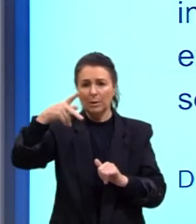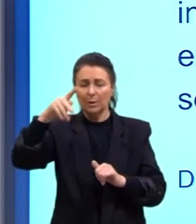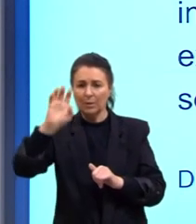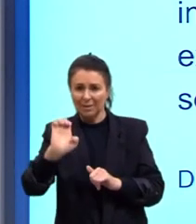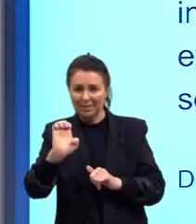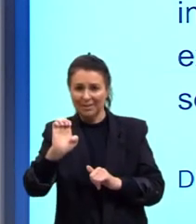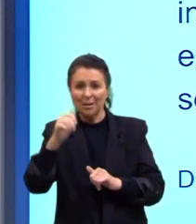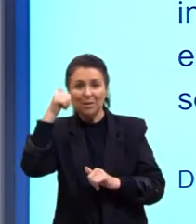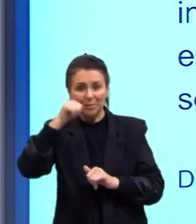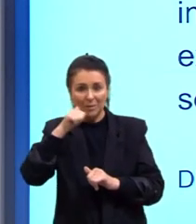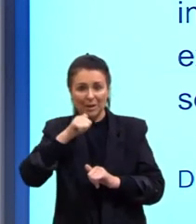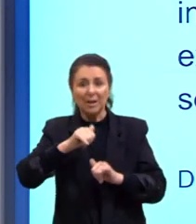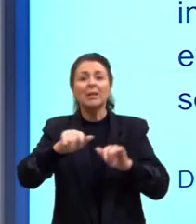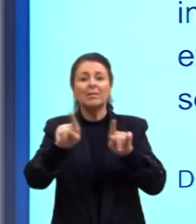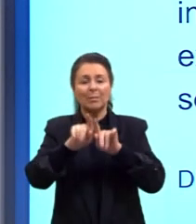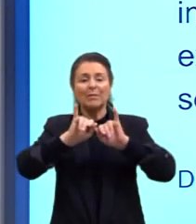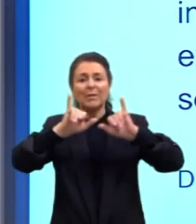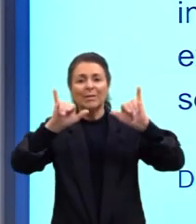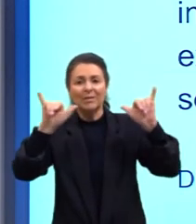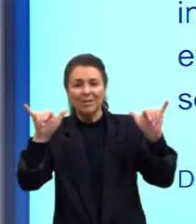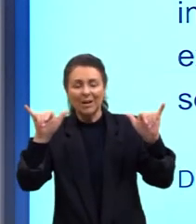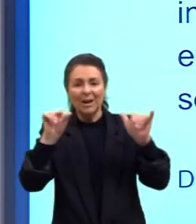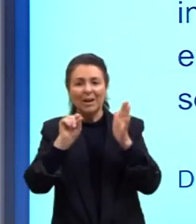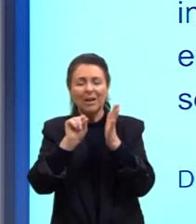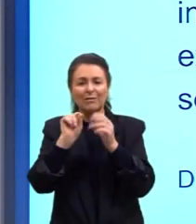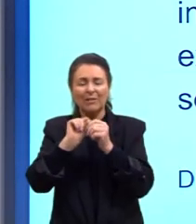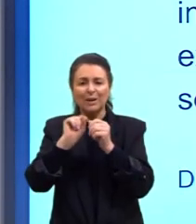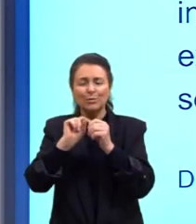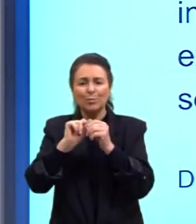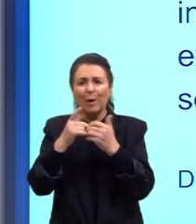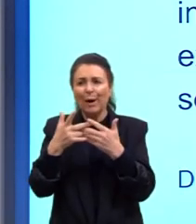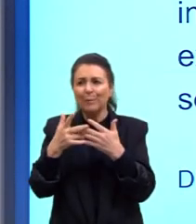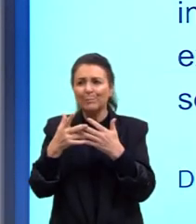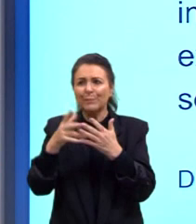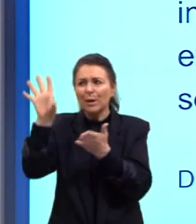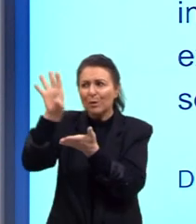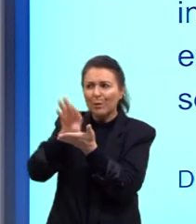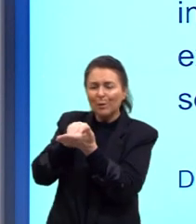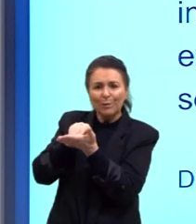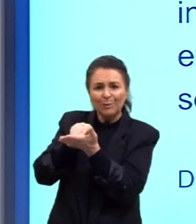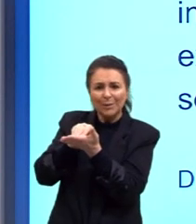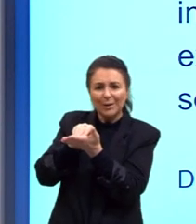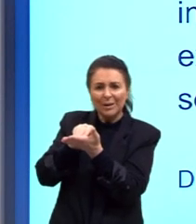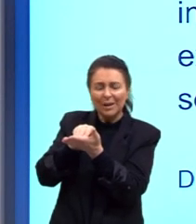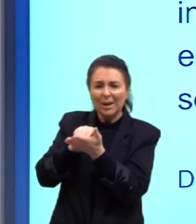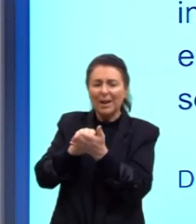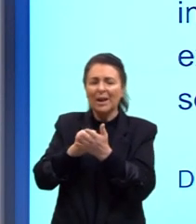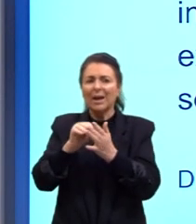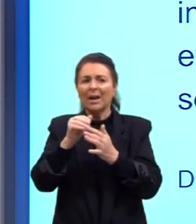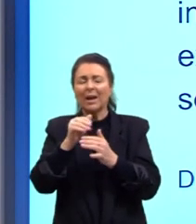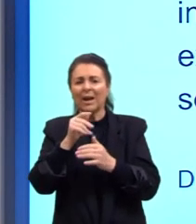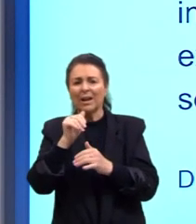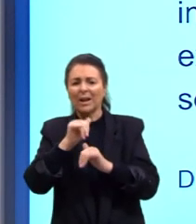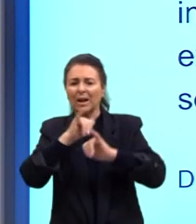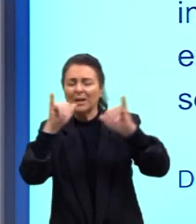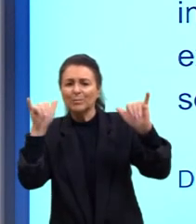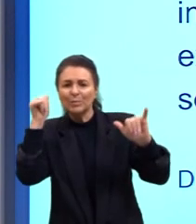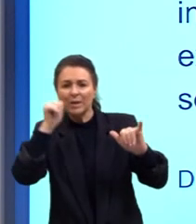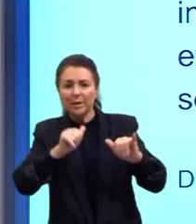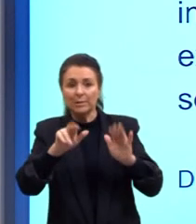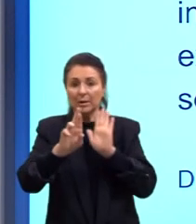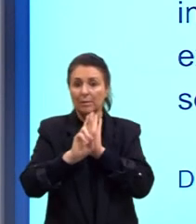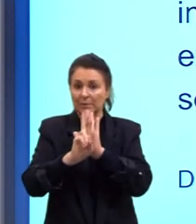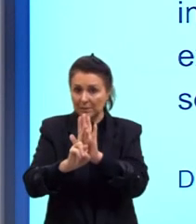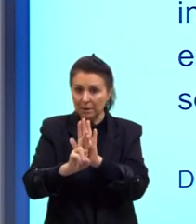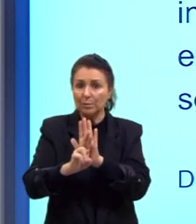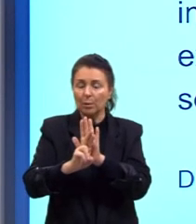ela... faz uma espécie de paródia no início da declaração dos homens e dos cidadãos. Ela diz que as mulheres representantes da nação